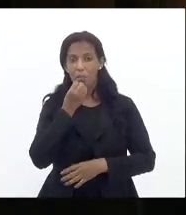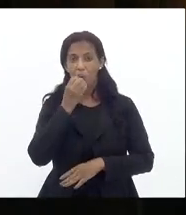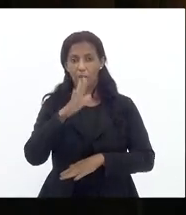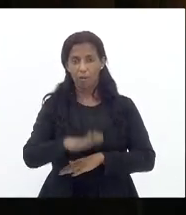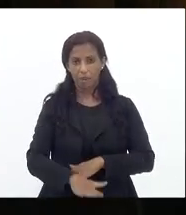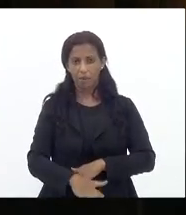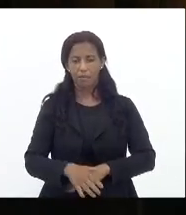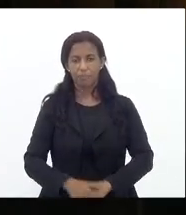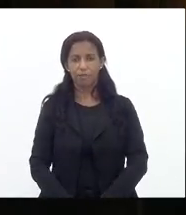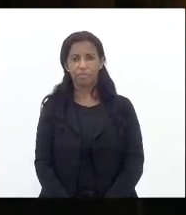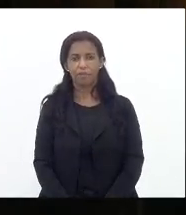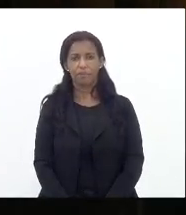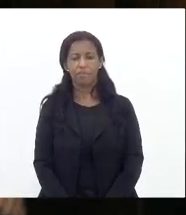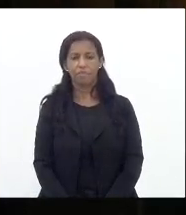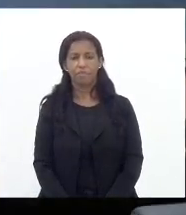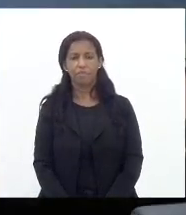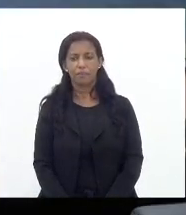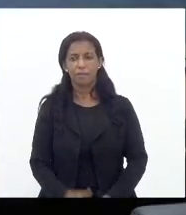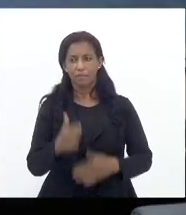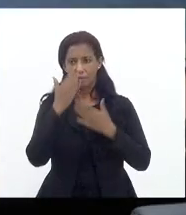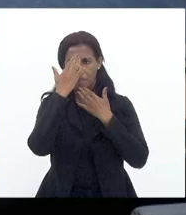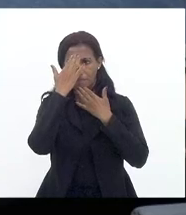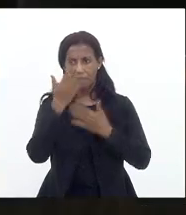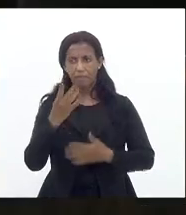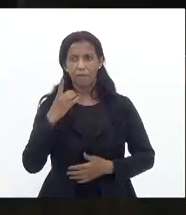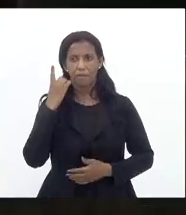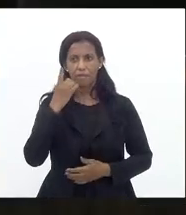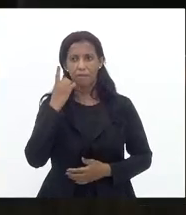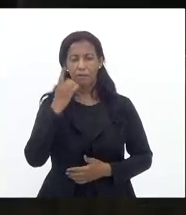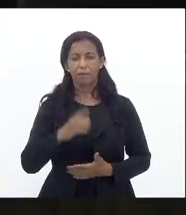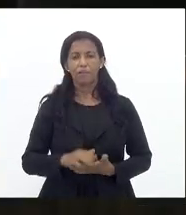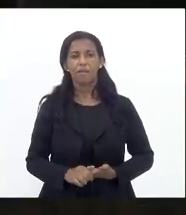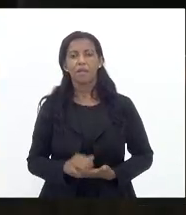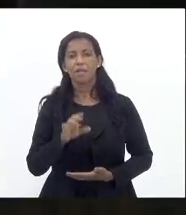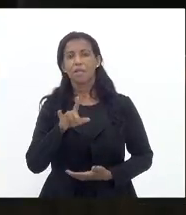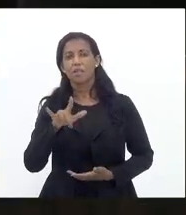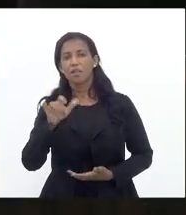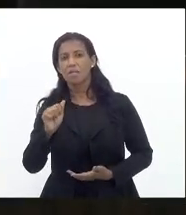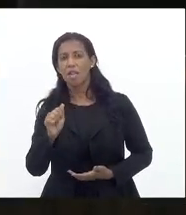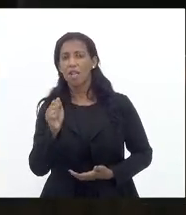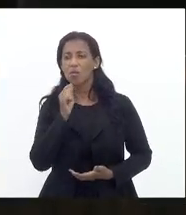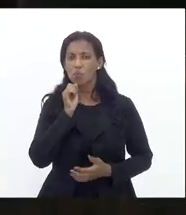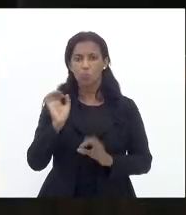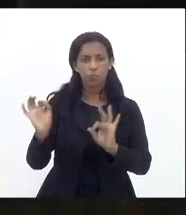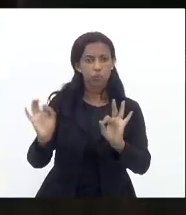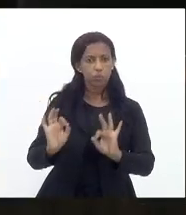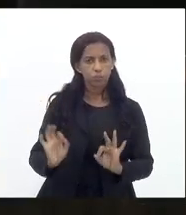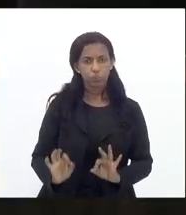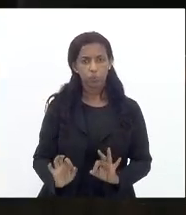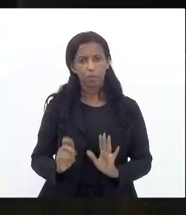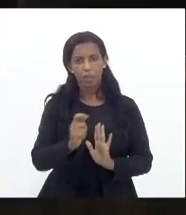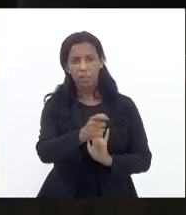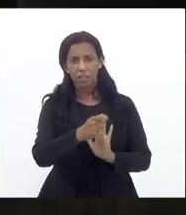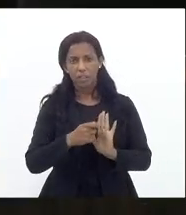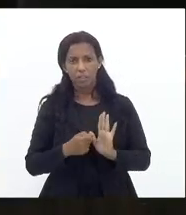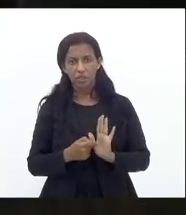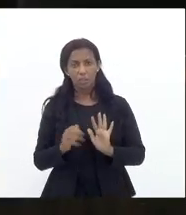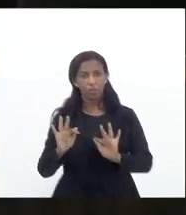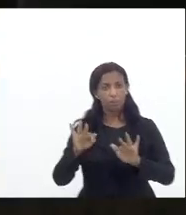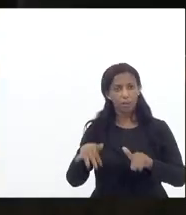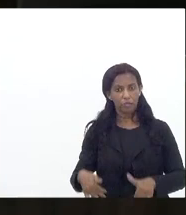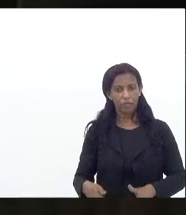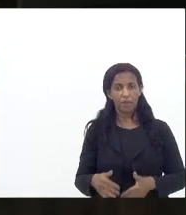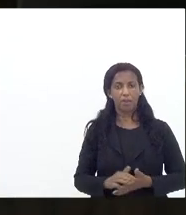tarde agradecendo a deputada Sérgio Jordão não havendo mais nenhum inscrito para o expediente